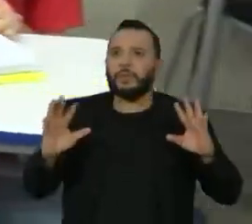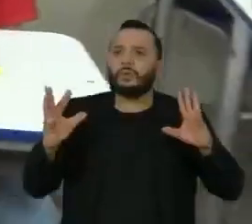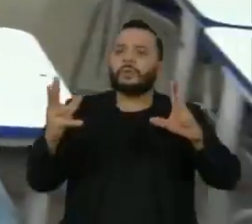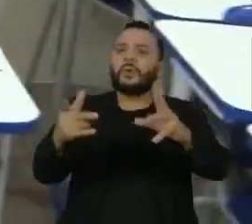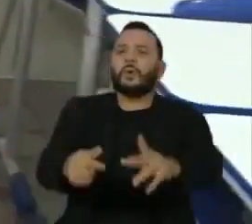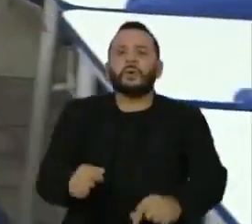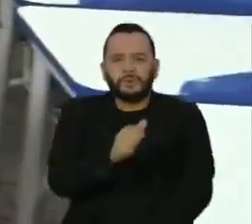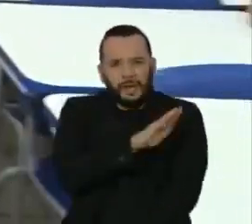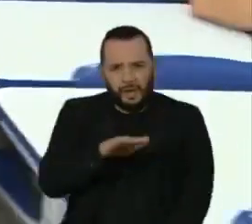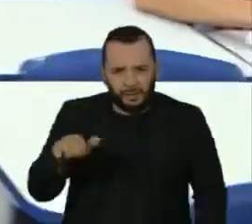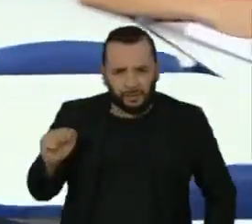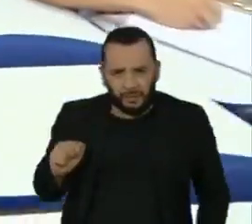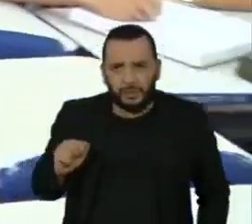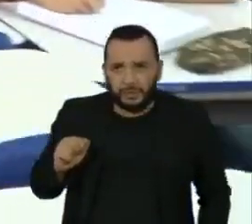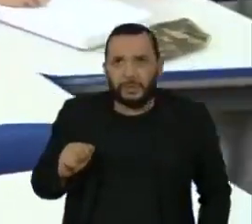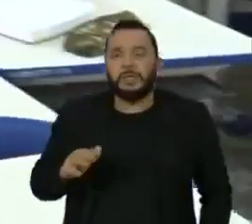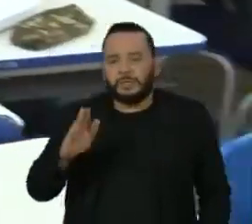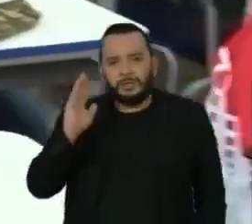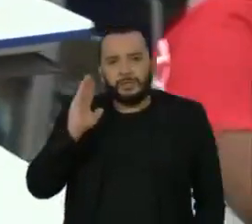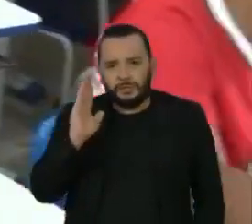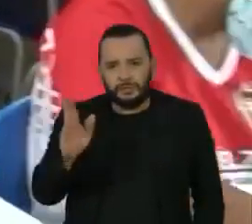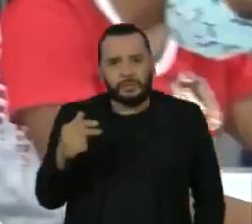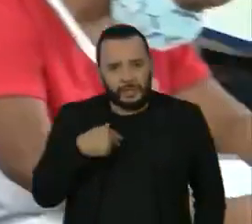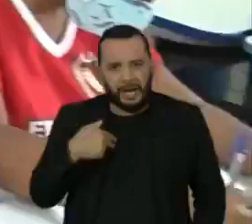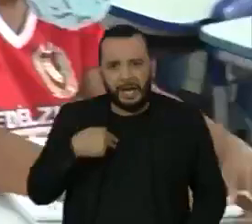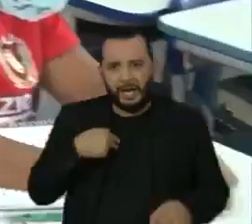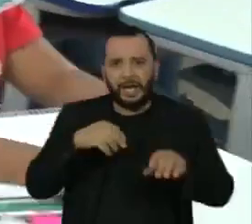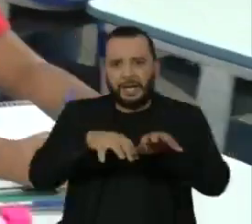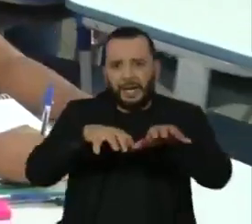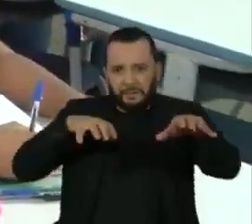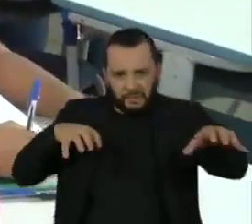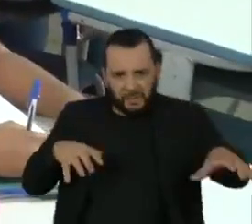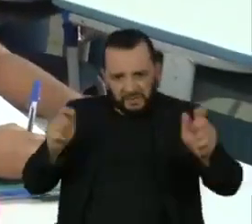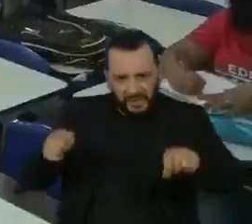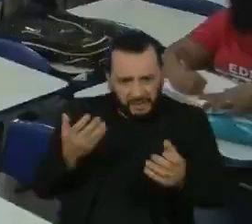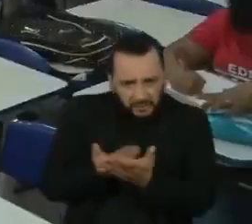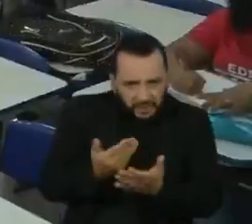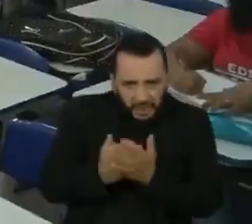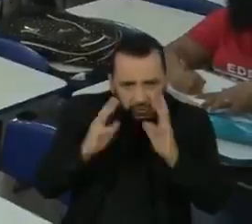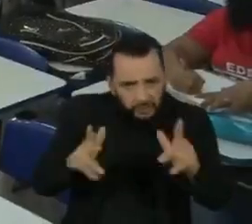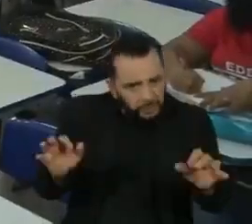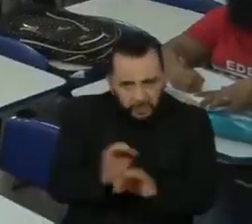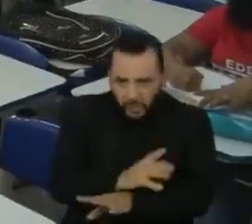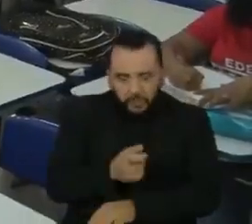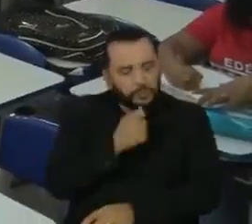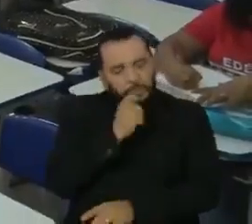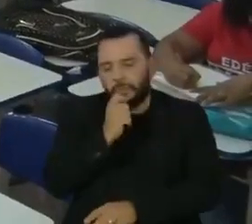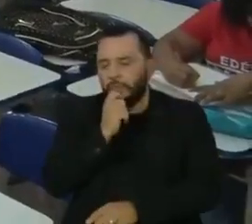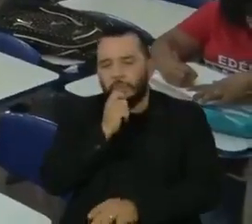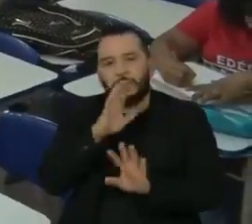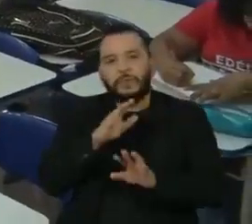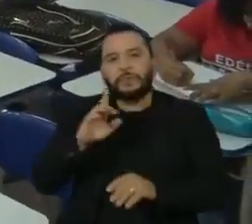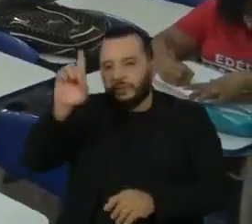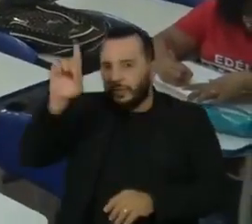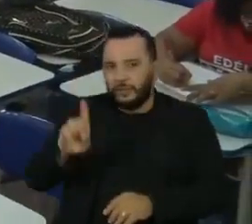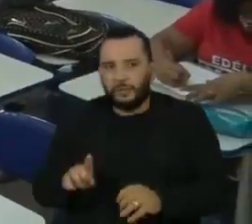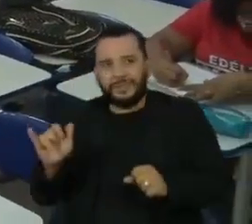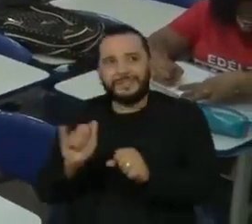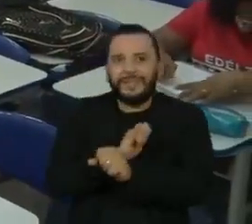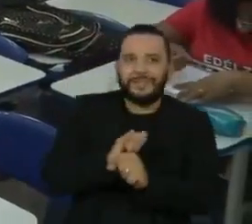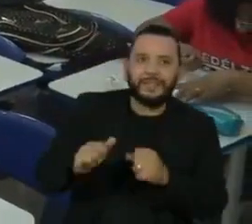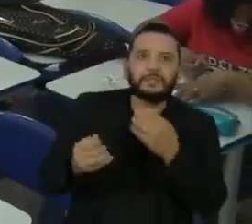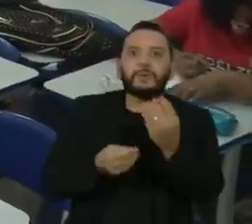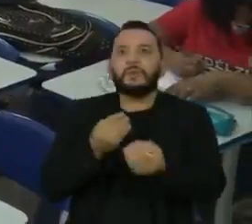condições e estavam preparados para o ensino remoto. Foi aí que o diretor precisou reinventar e criou uma